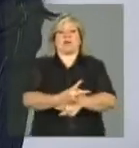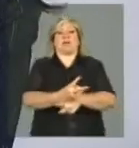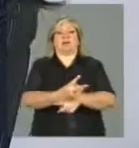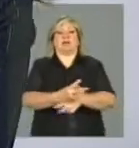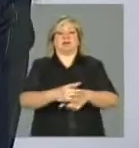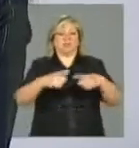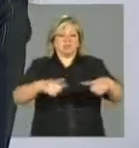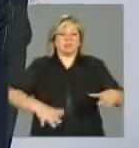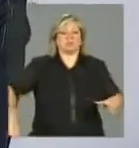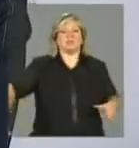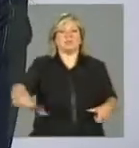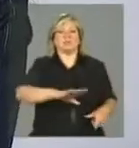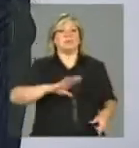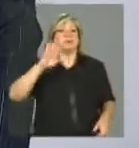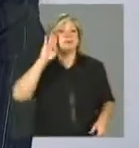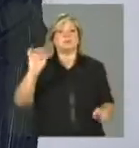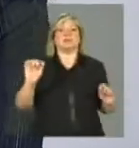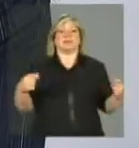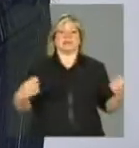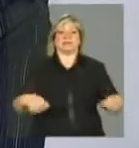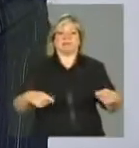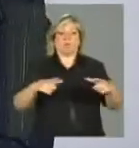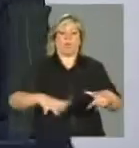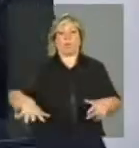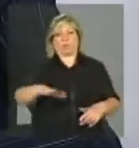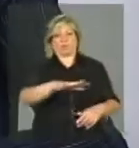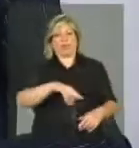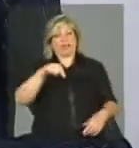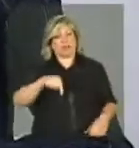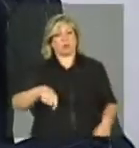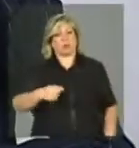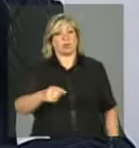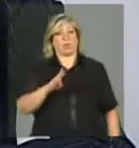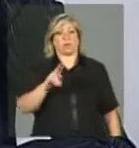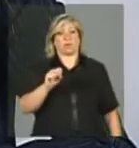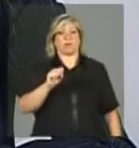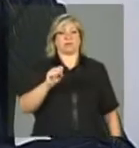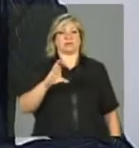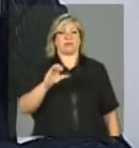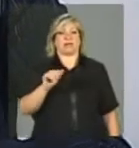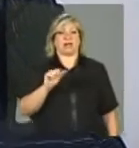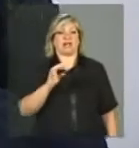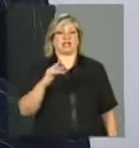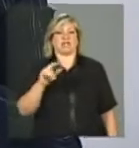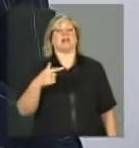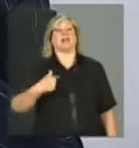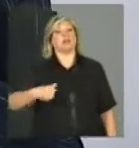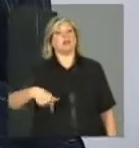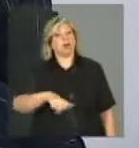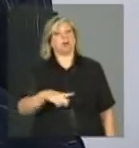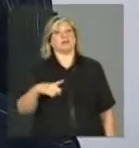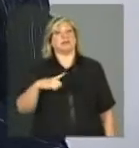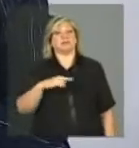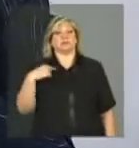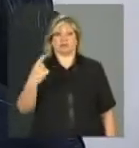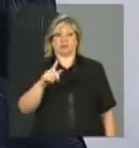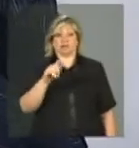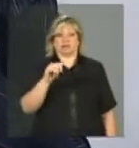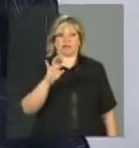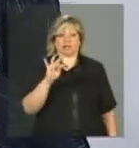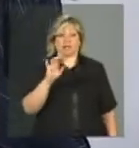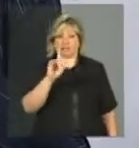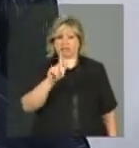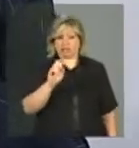principais demandas do território. Esse é o processo de busca ativa. E a gente conta muito com a atuação do gestor municipal.